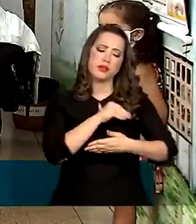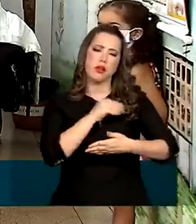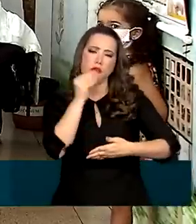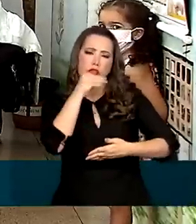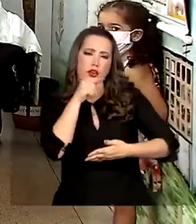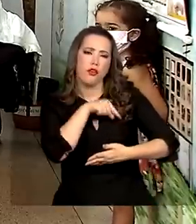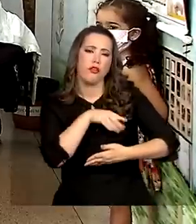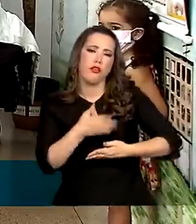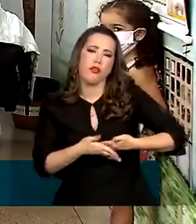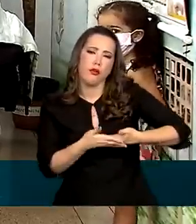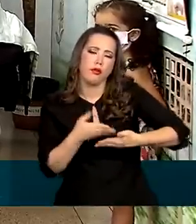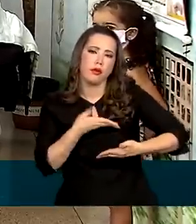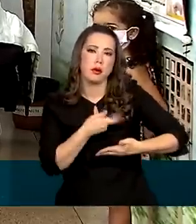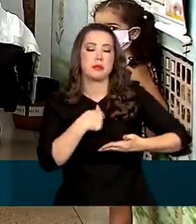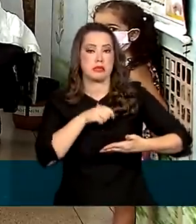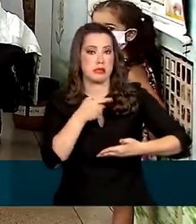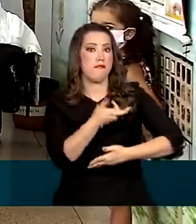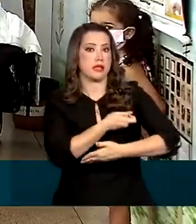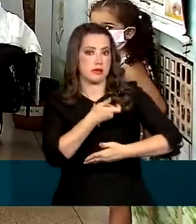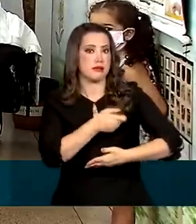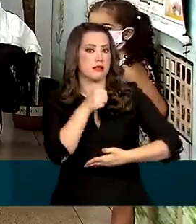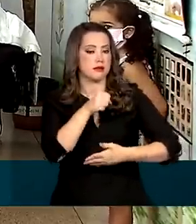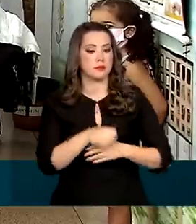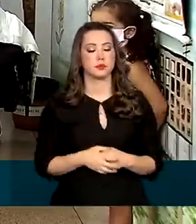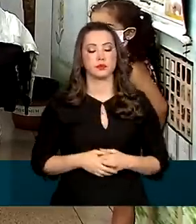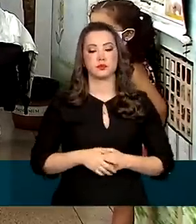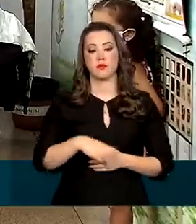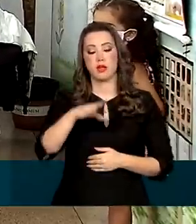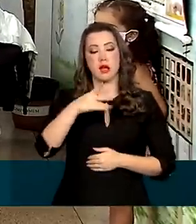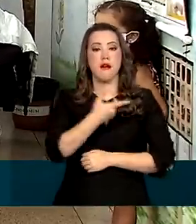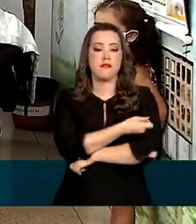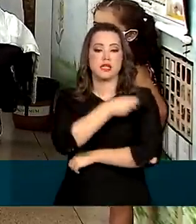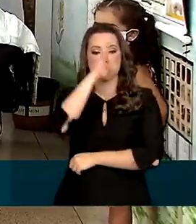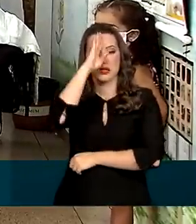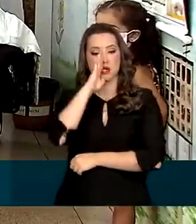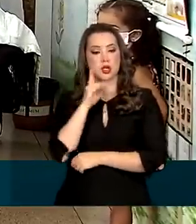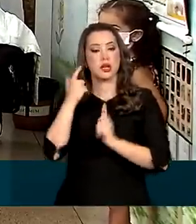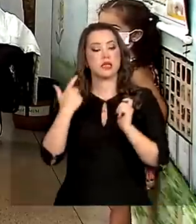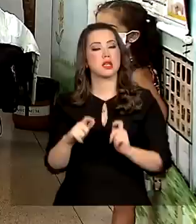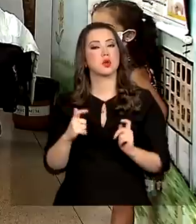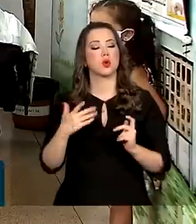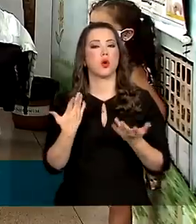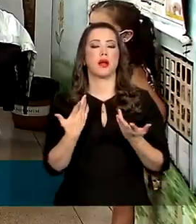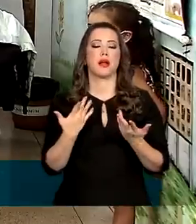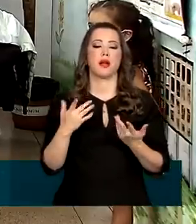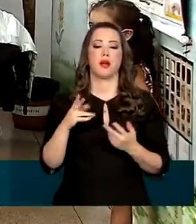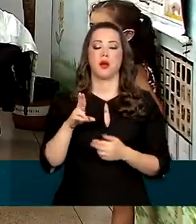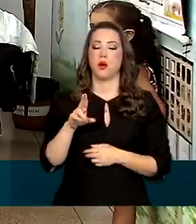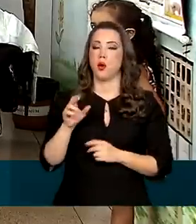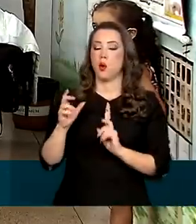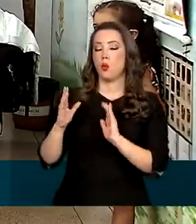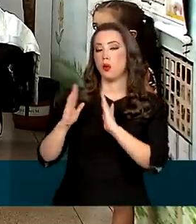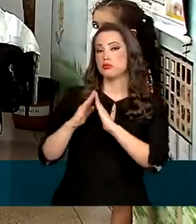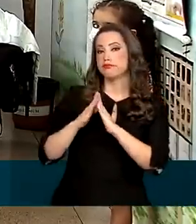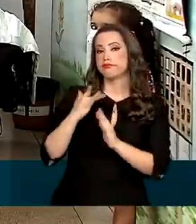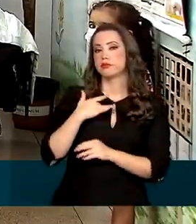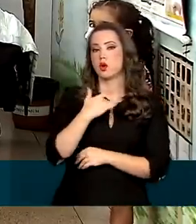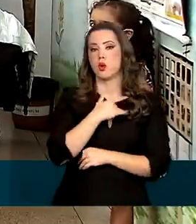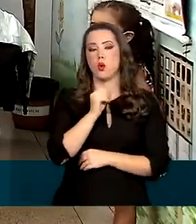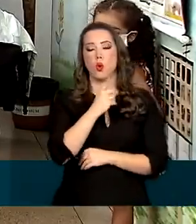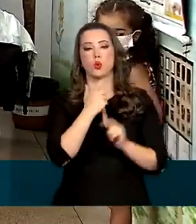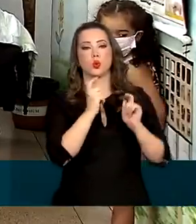disponibilizada gratuitamente no Sistema Único de Saúde e pode ser aplicada num posto de saúde como este aqui ou na